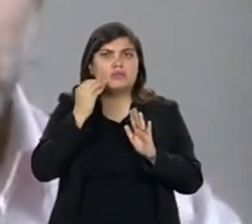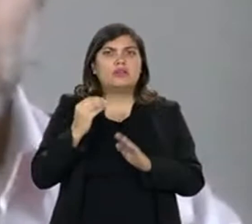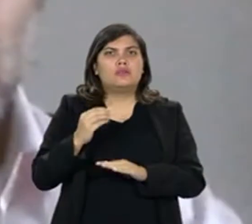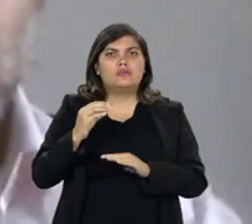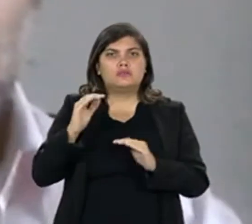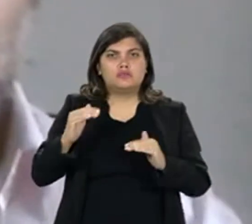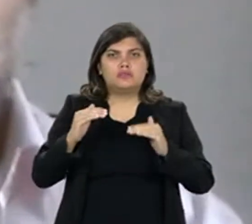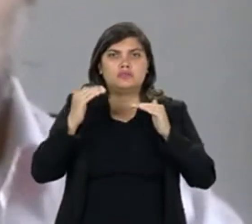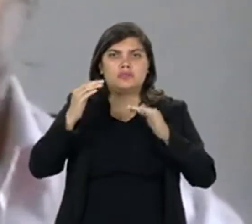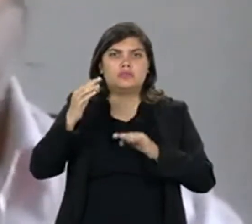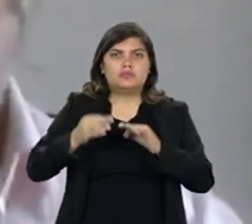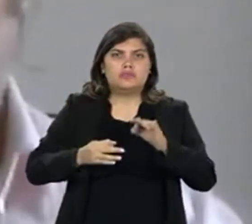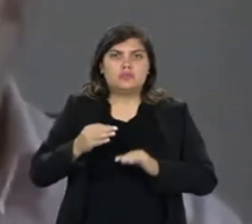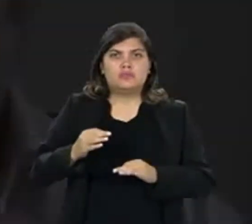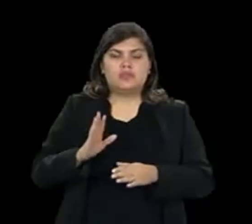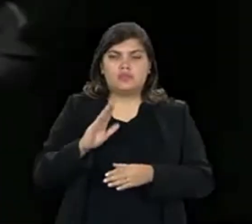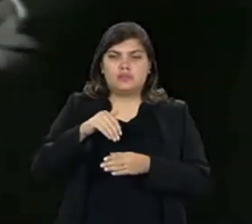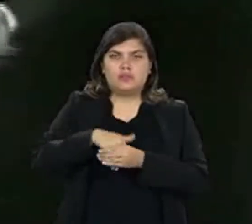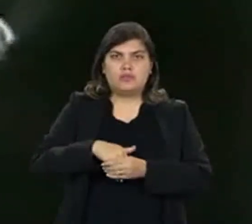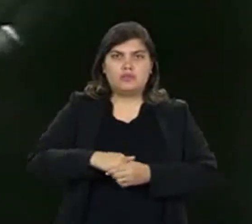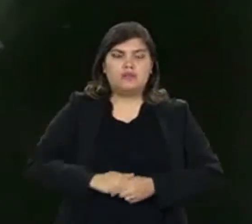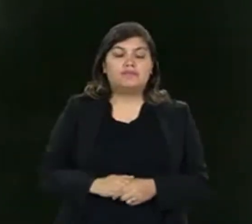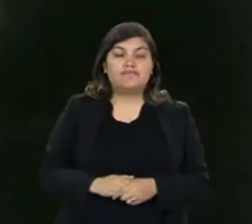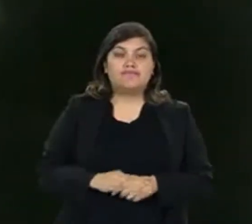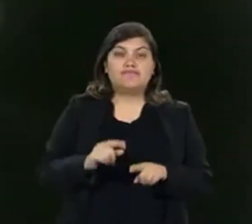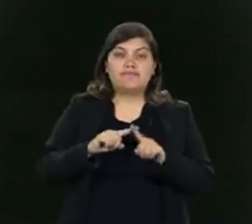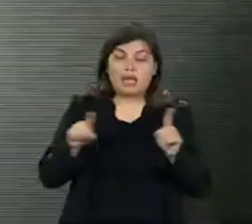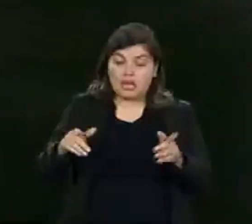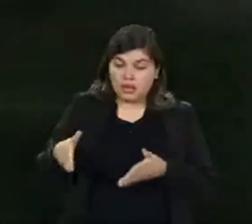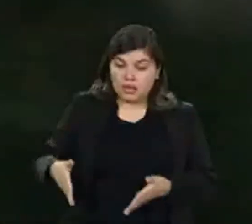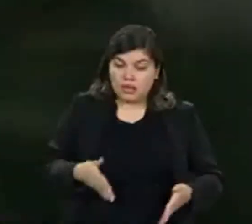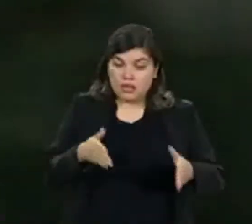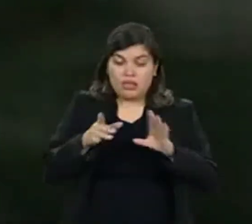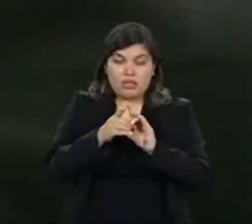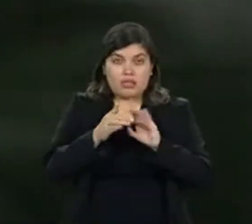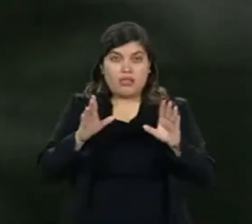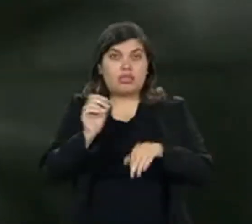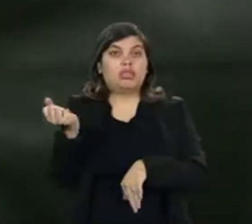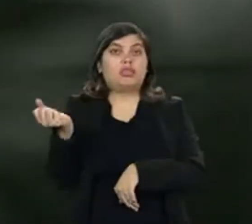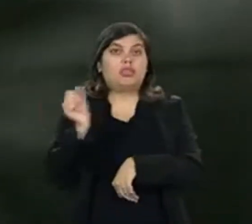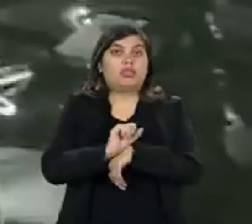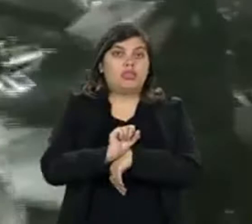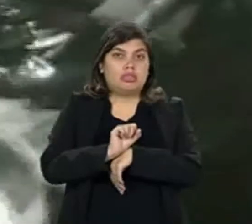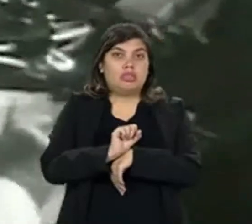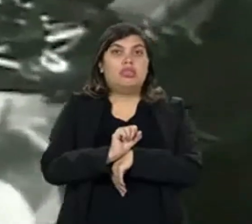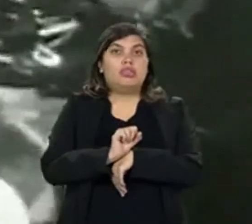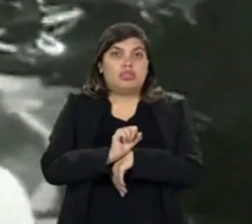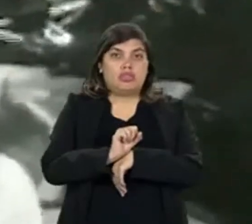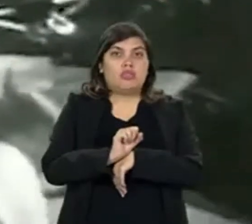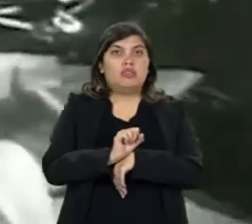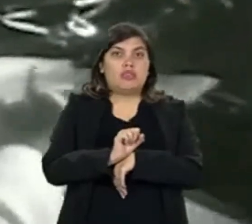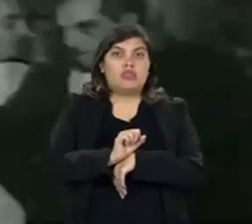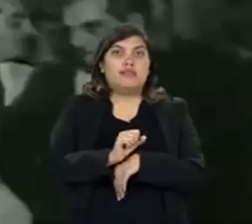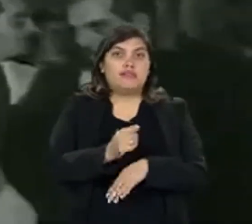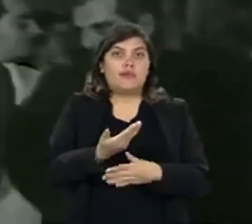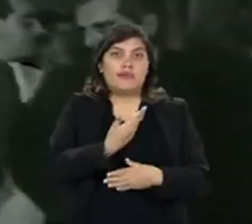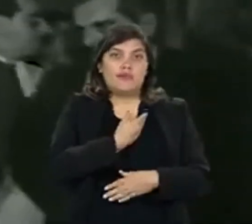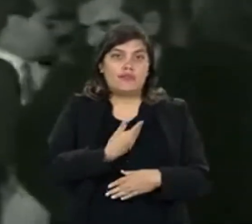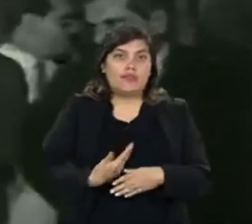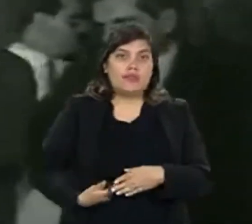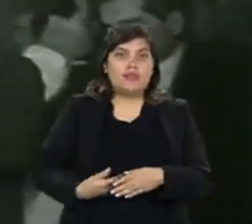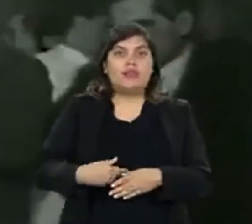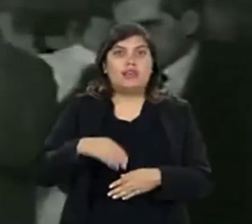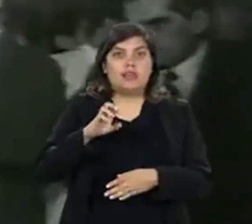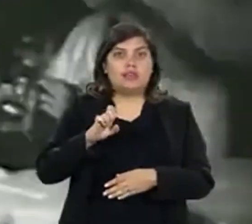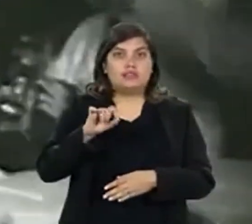do Tribunal Superior Eleitoral. Mas o caminho da democracia foi interrompido pelo regime de exceção. E a